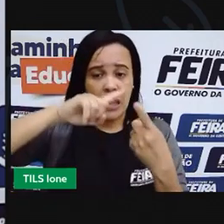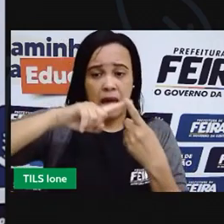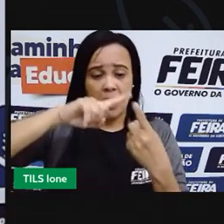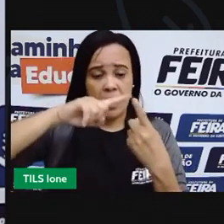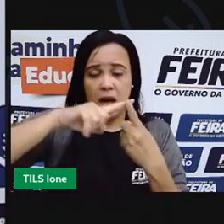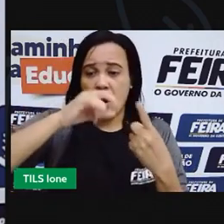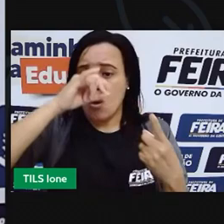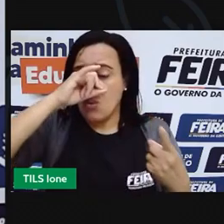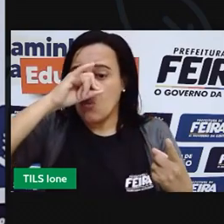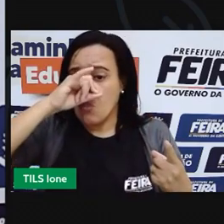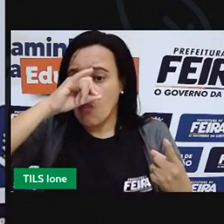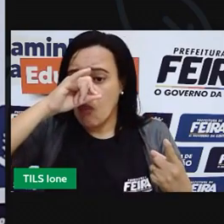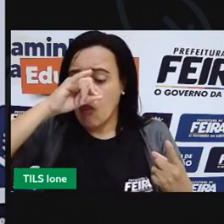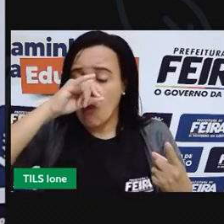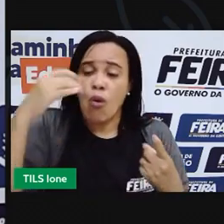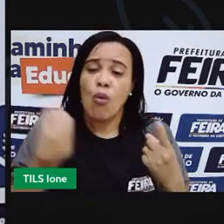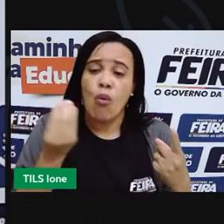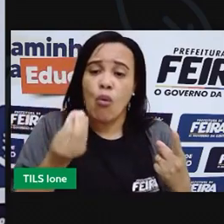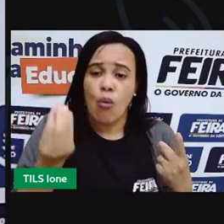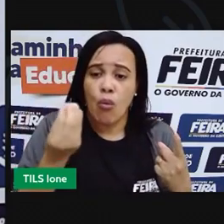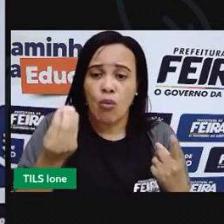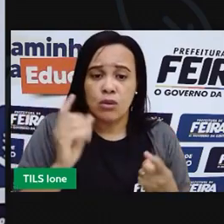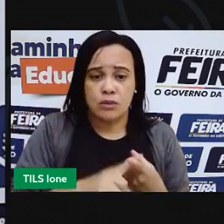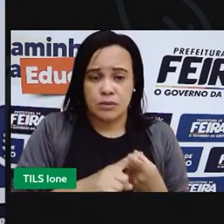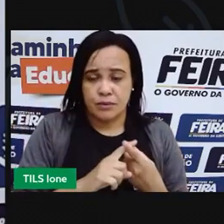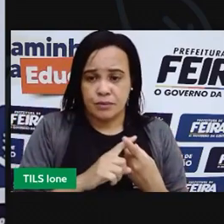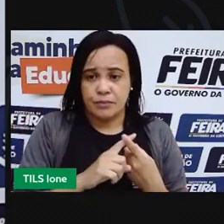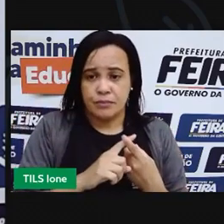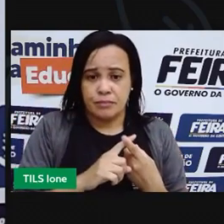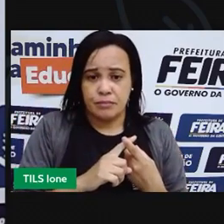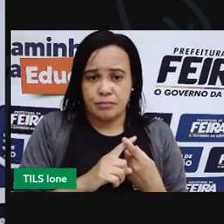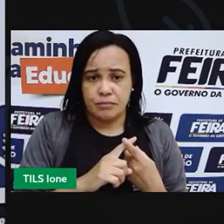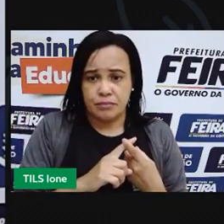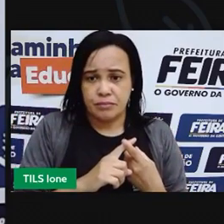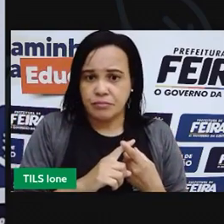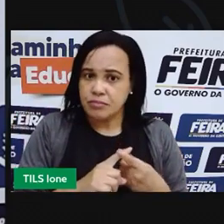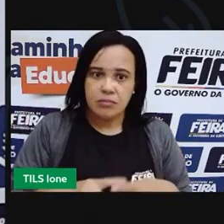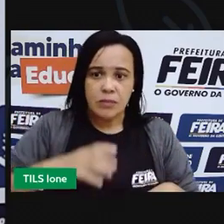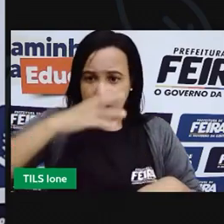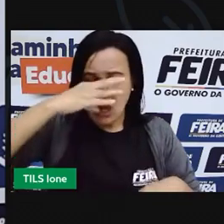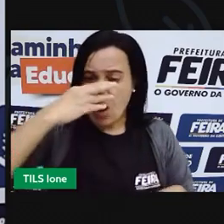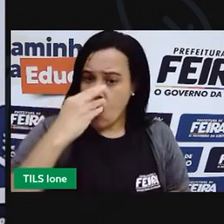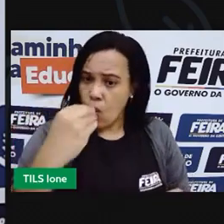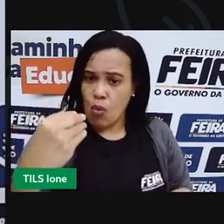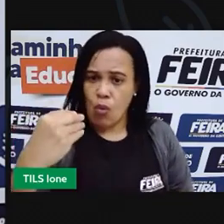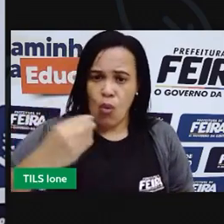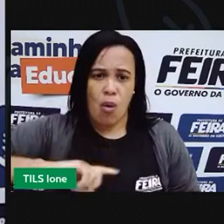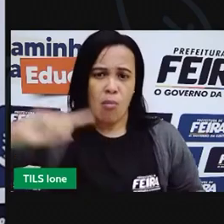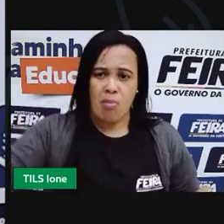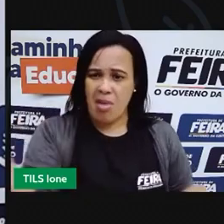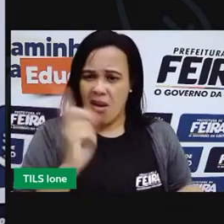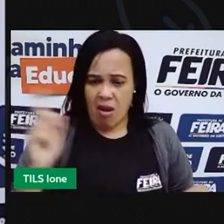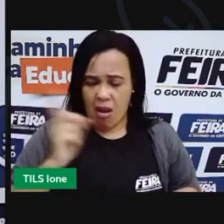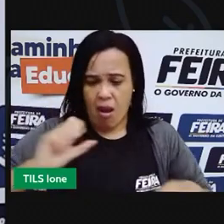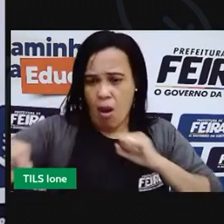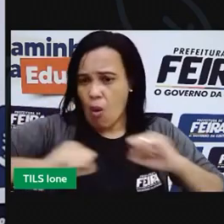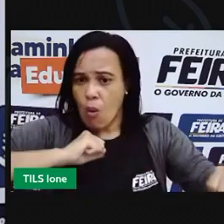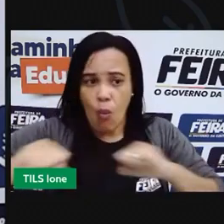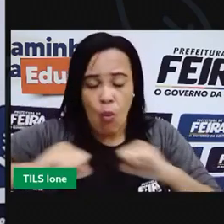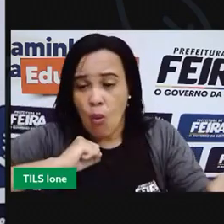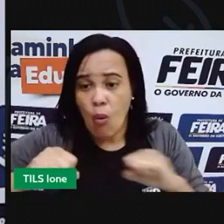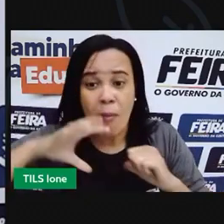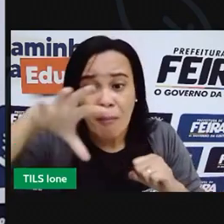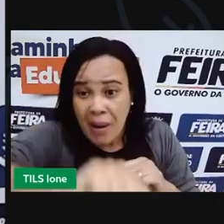ele não ia deixar os porquinhos fugir, foi logo primeiro na casa